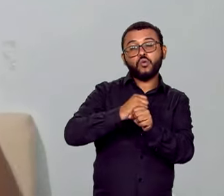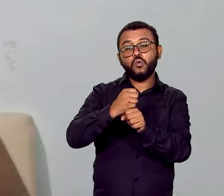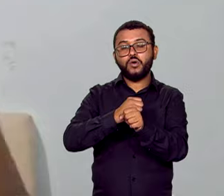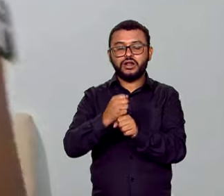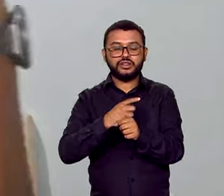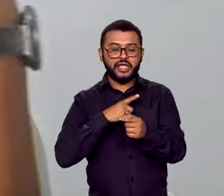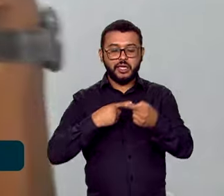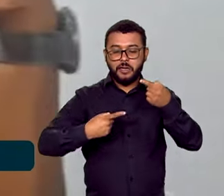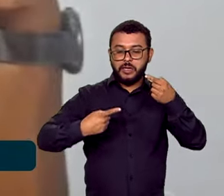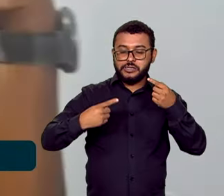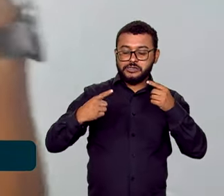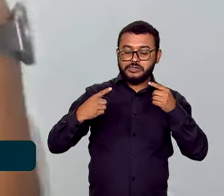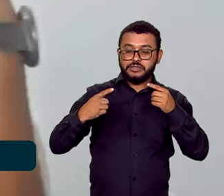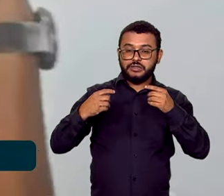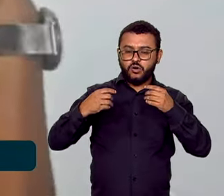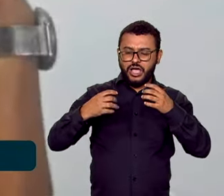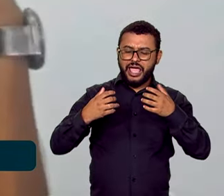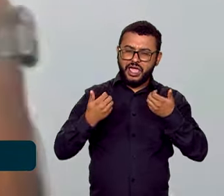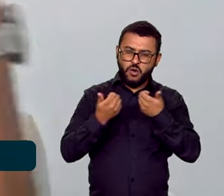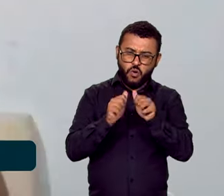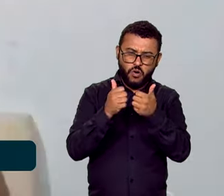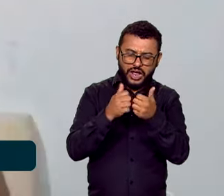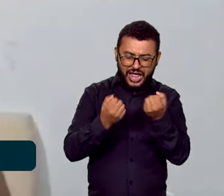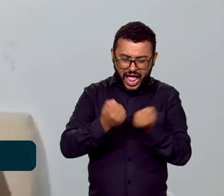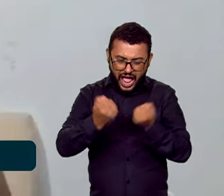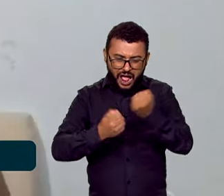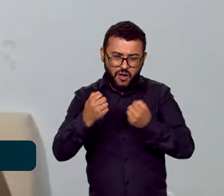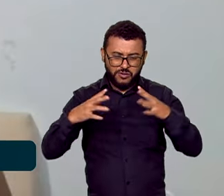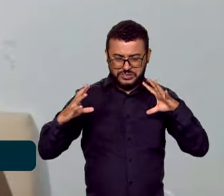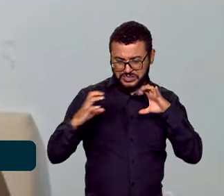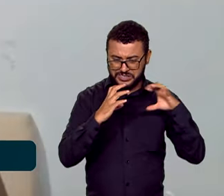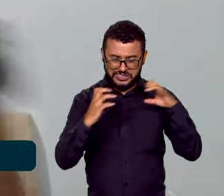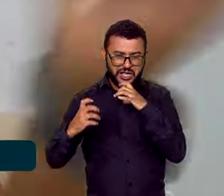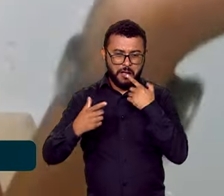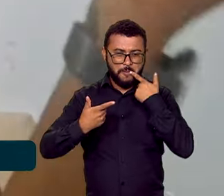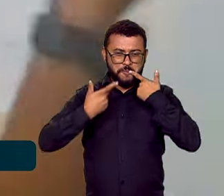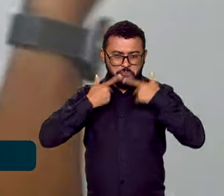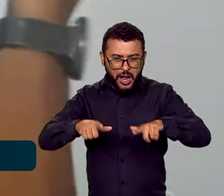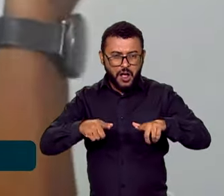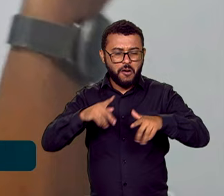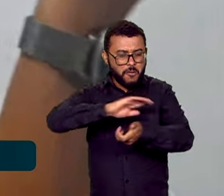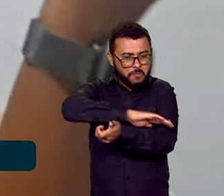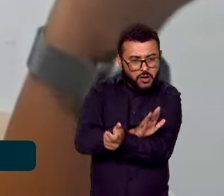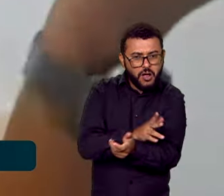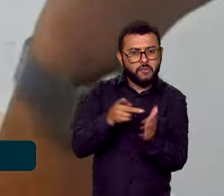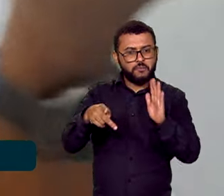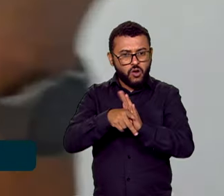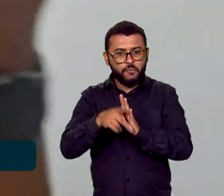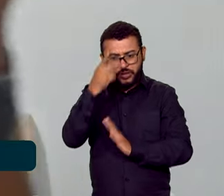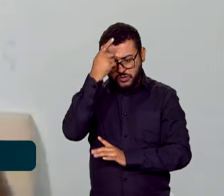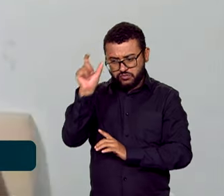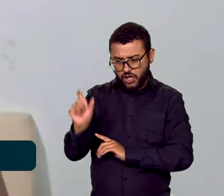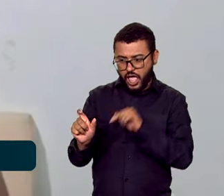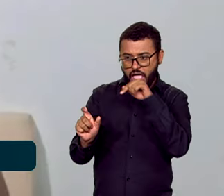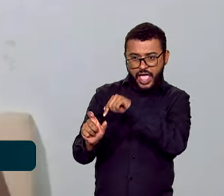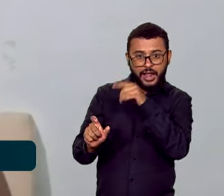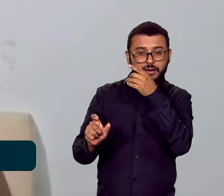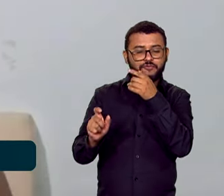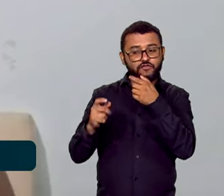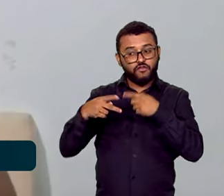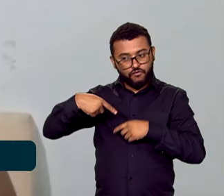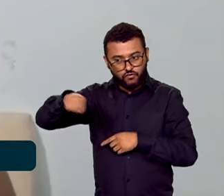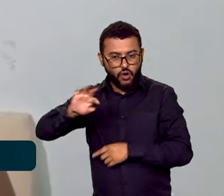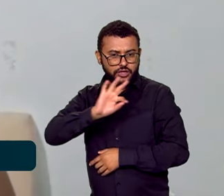em uma discussão de trânsito, Marla foi surpreendida por xingamentos racistas. Os agressores foram levados para a